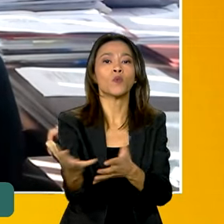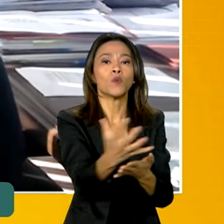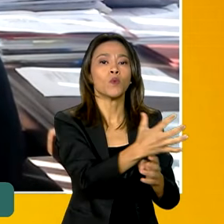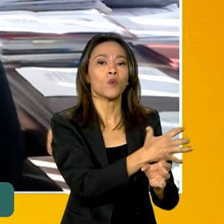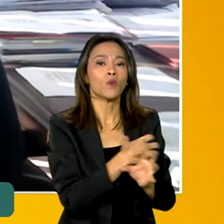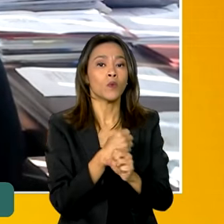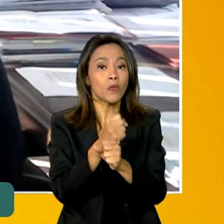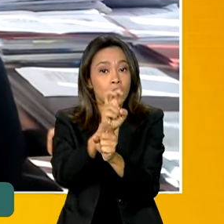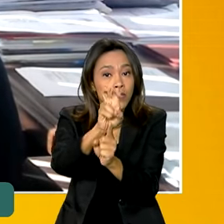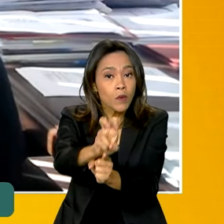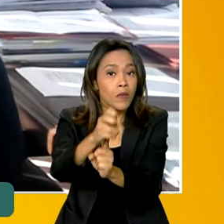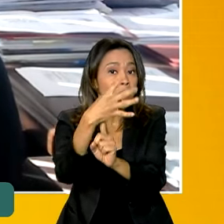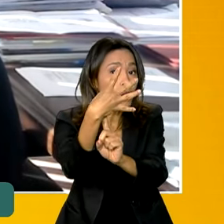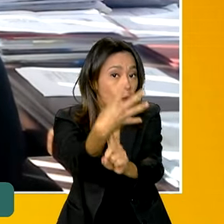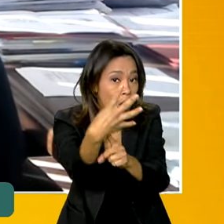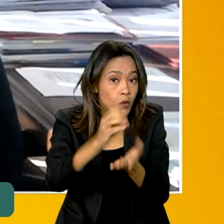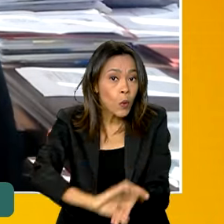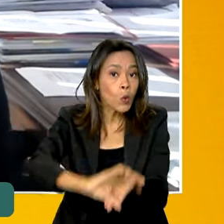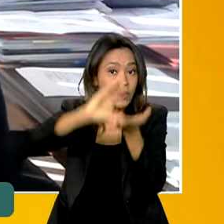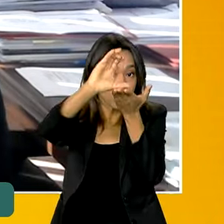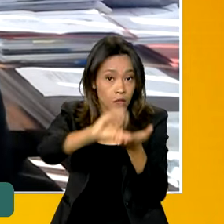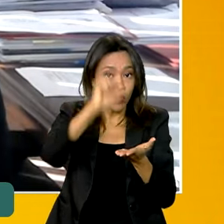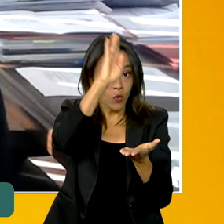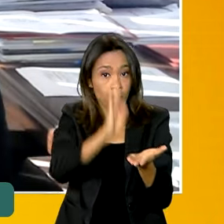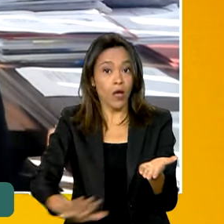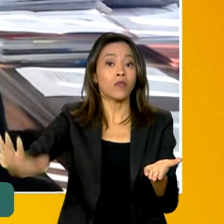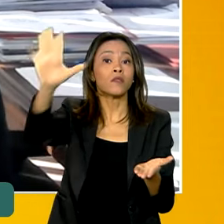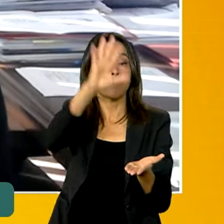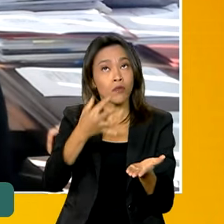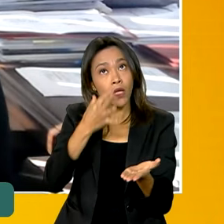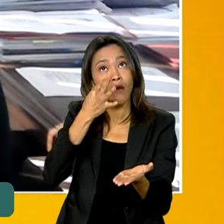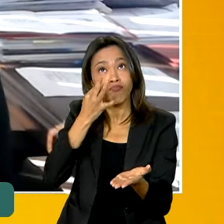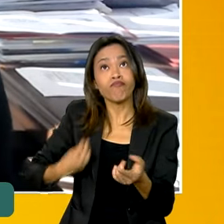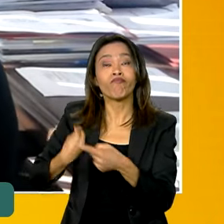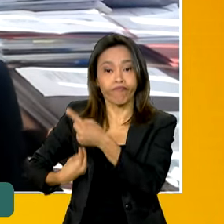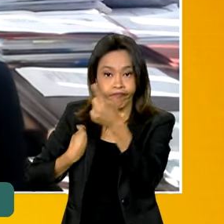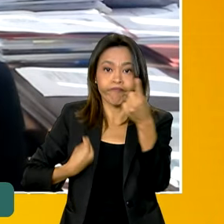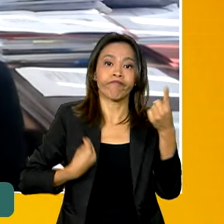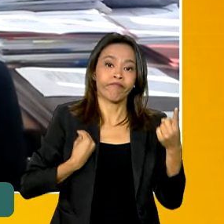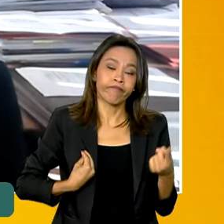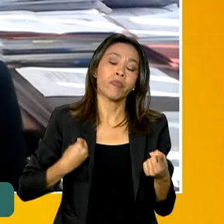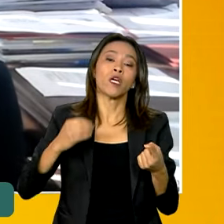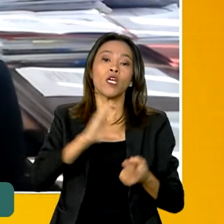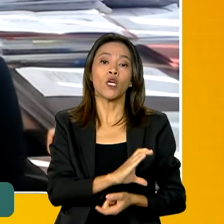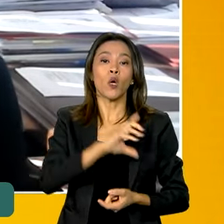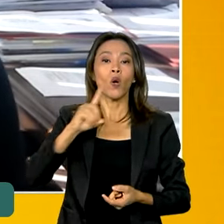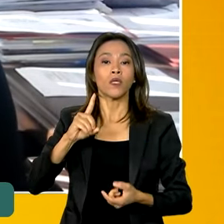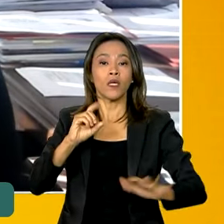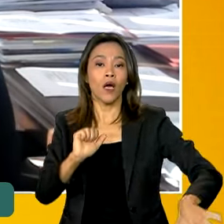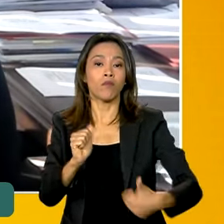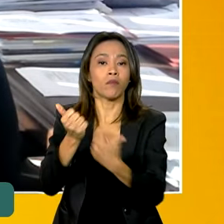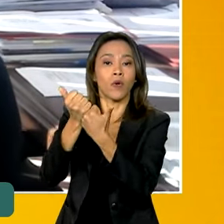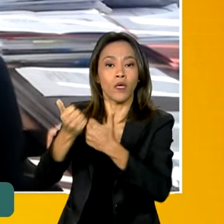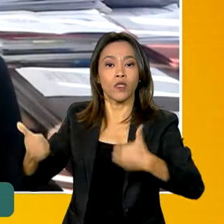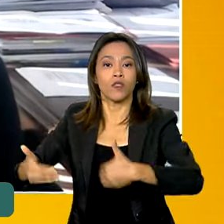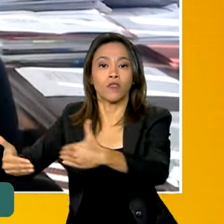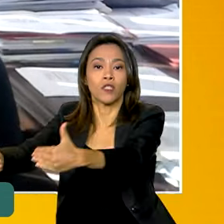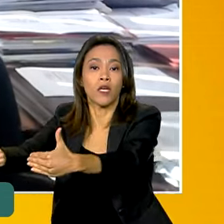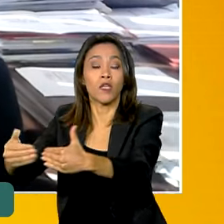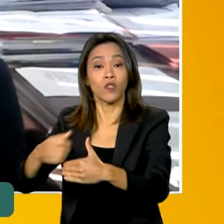conselhos nacionais funcionando, que coordenam, juntamente com os ministérios, 23